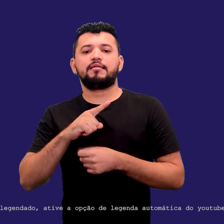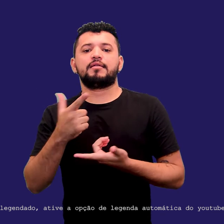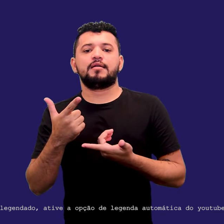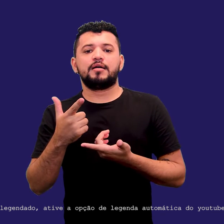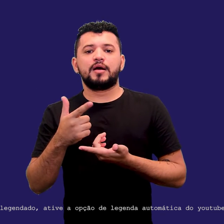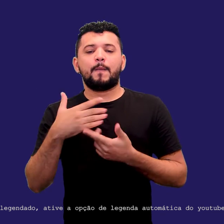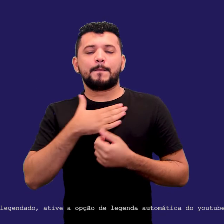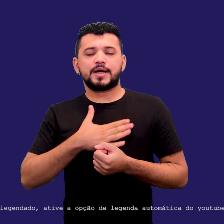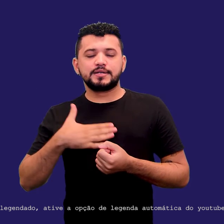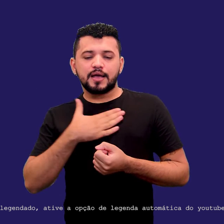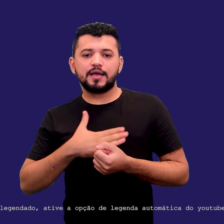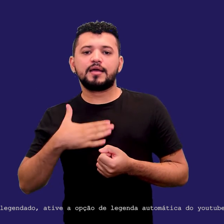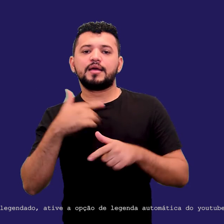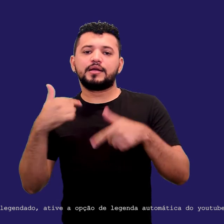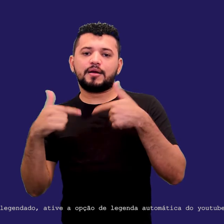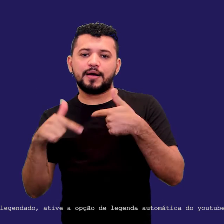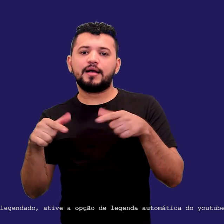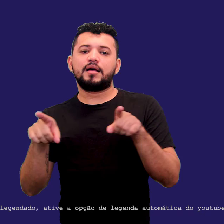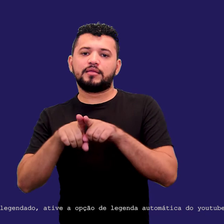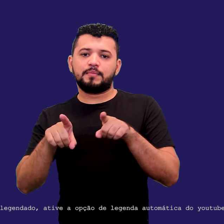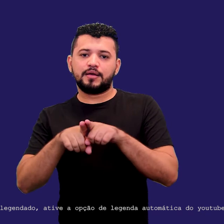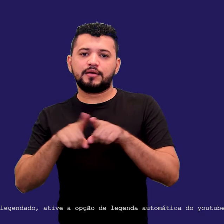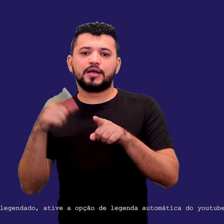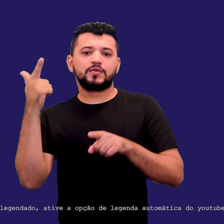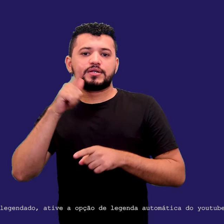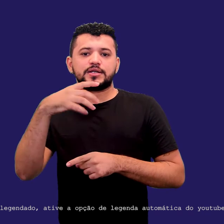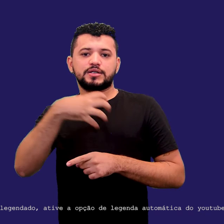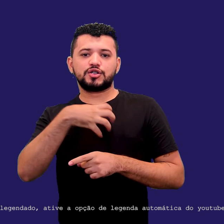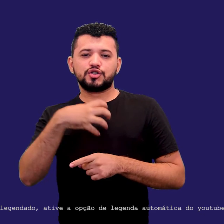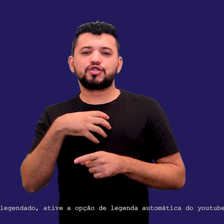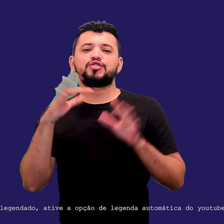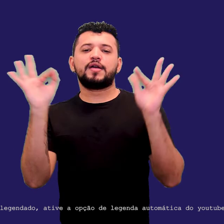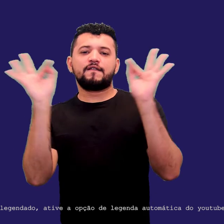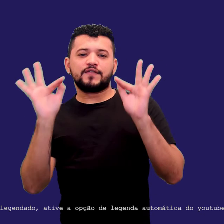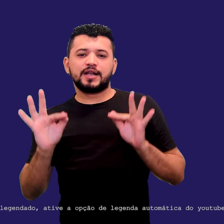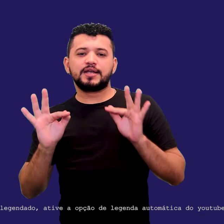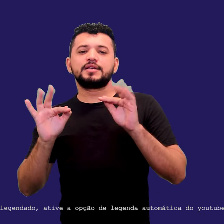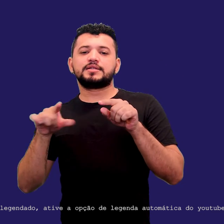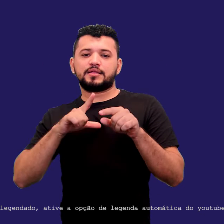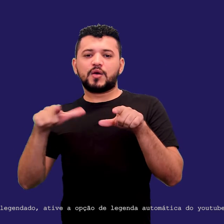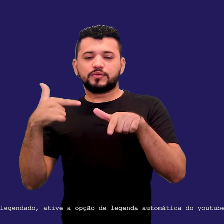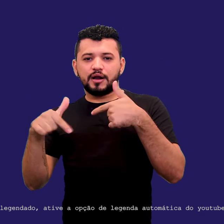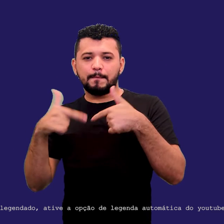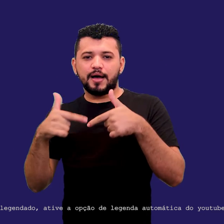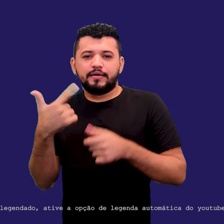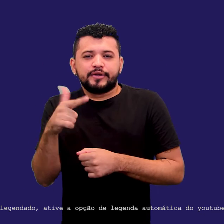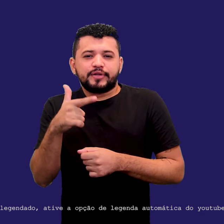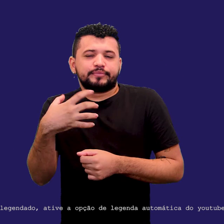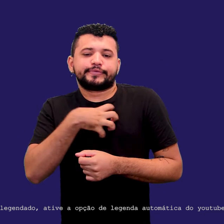realmente tenham um prazer em trabalhar, que as pessoas se sintam felizes em ter um trabalho e que não tenham essa sensação, né, de